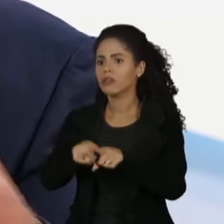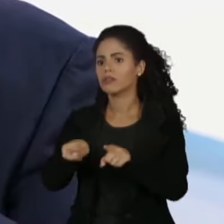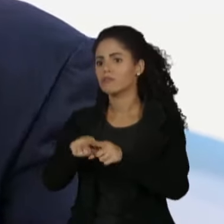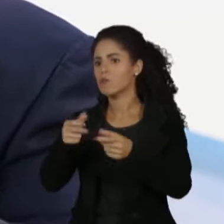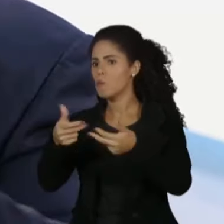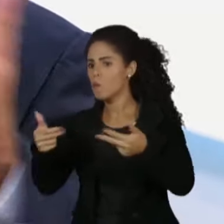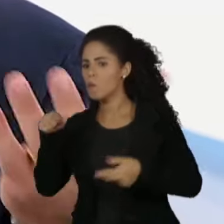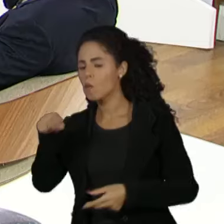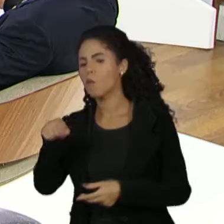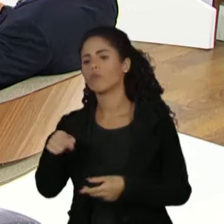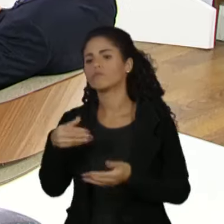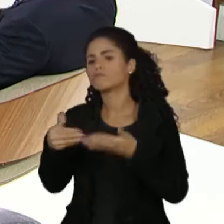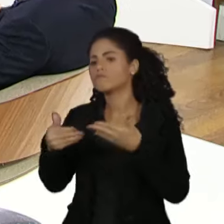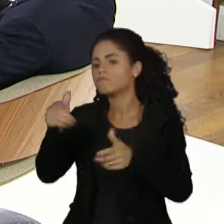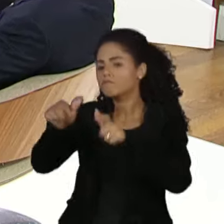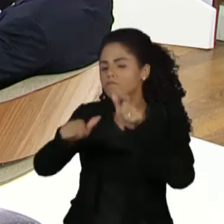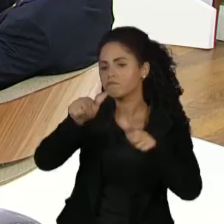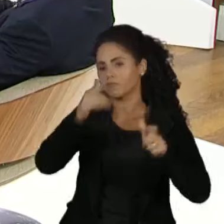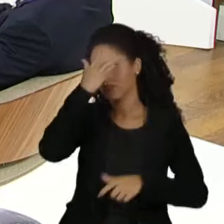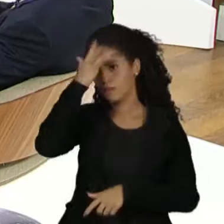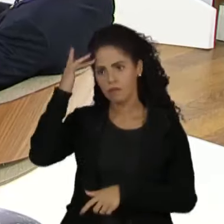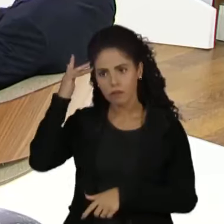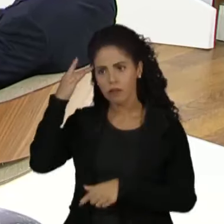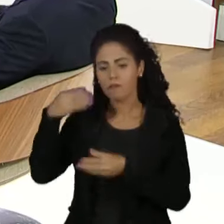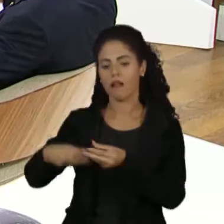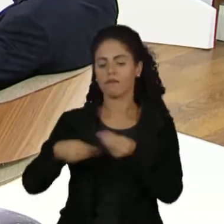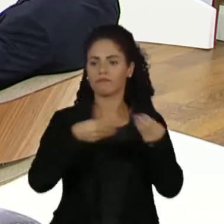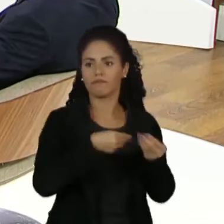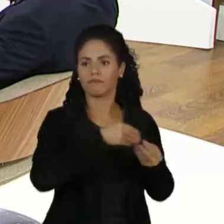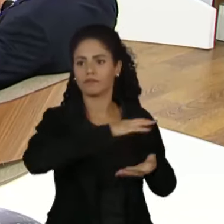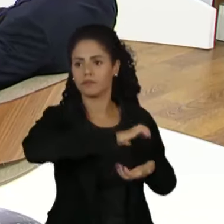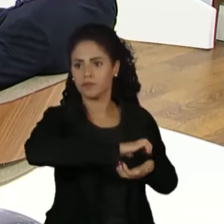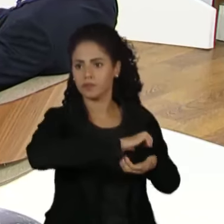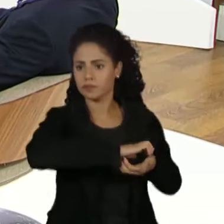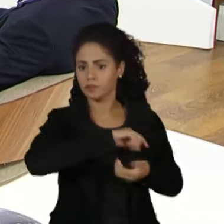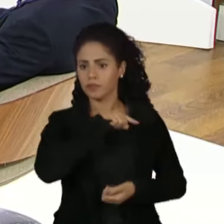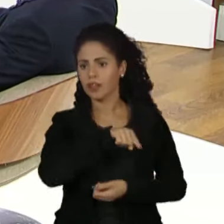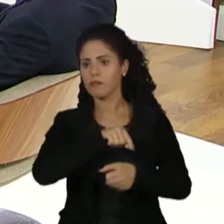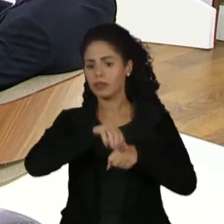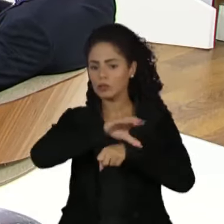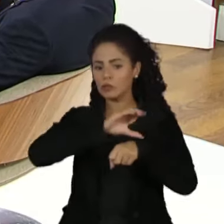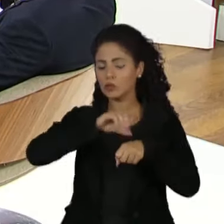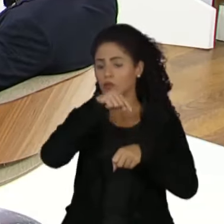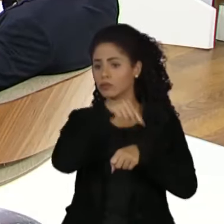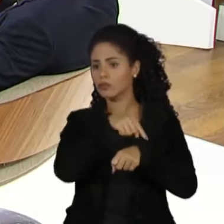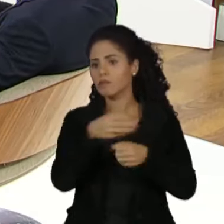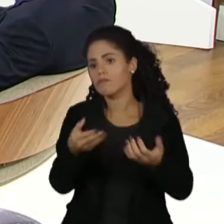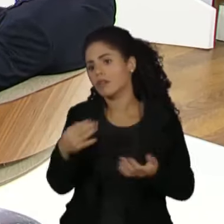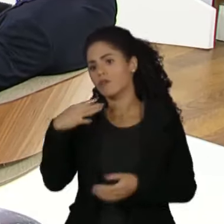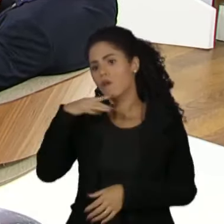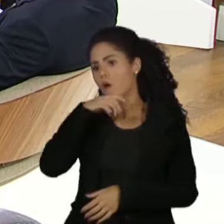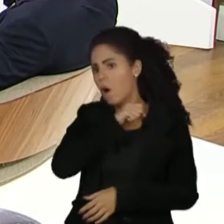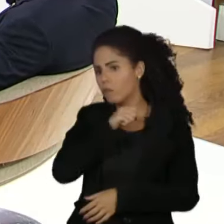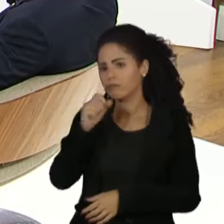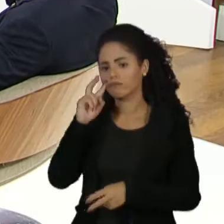deslocando o foro de qualquer cidadão brasileiro para o Supremo Tribunal Federal contra o que diz a Constituição. E, óbvio, que ao longo do tempo isso vai